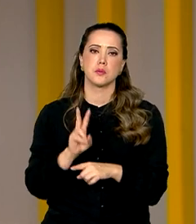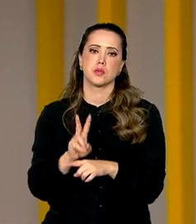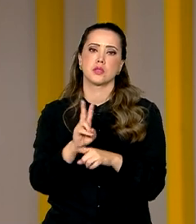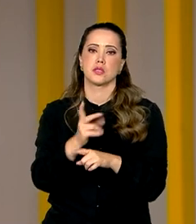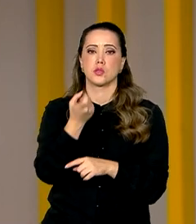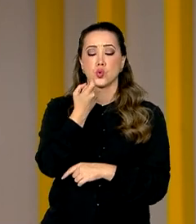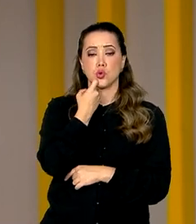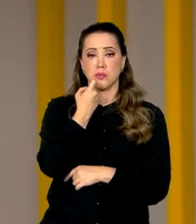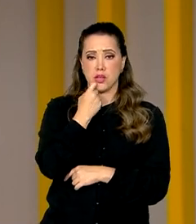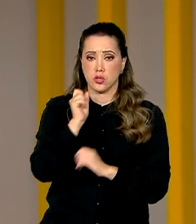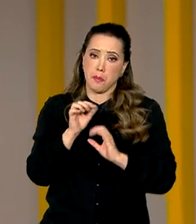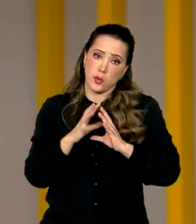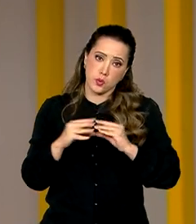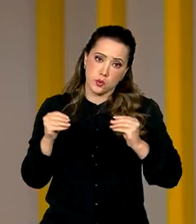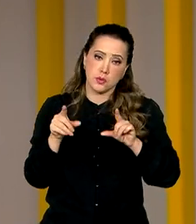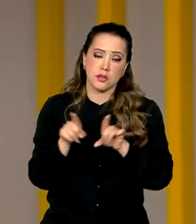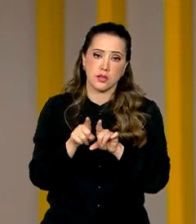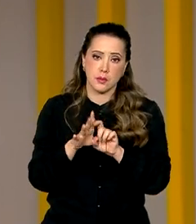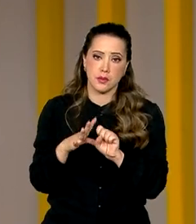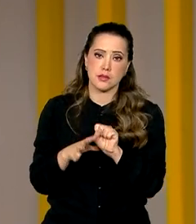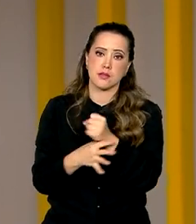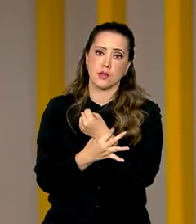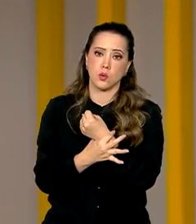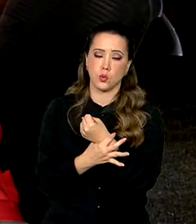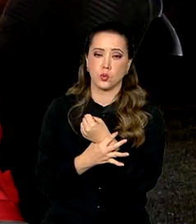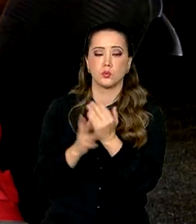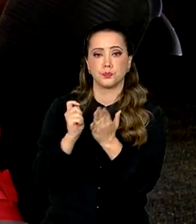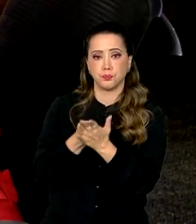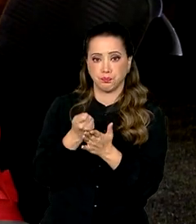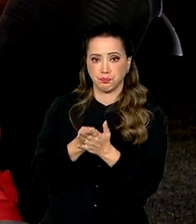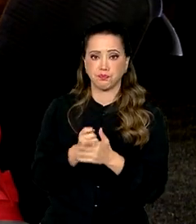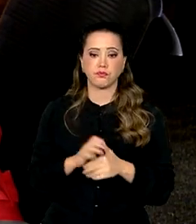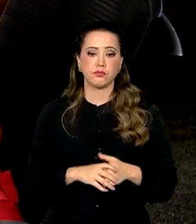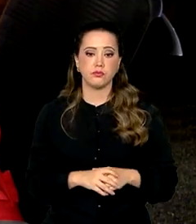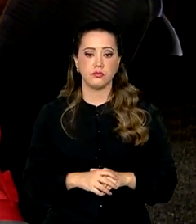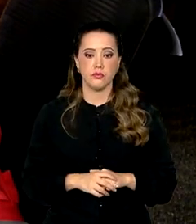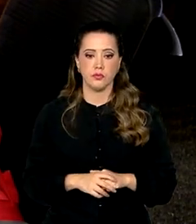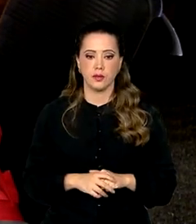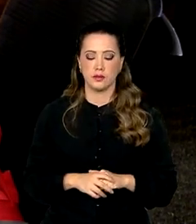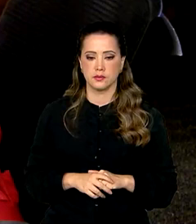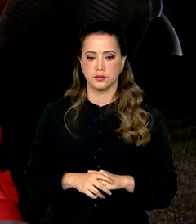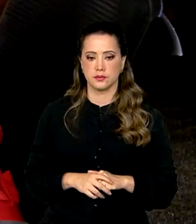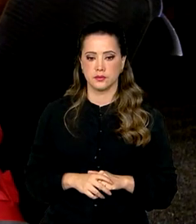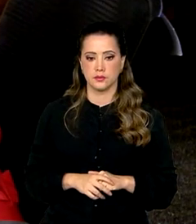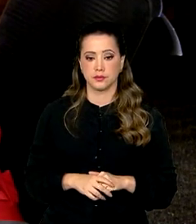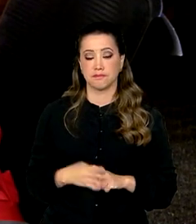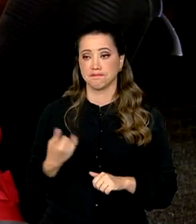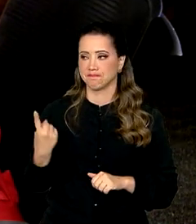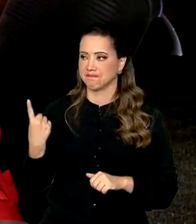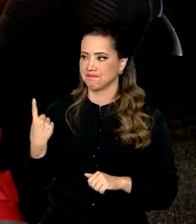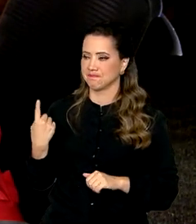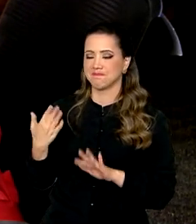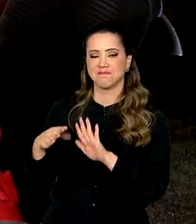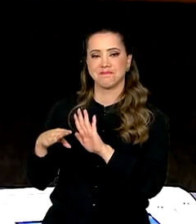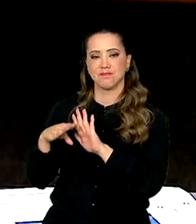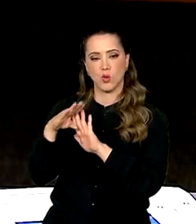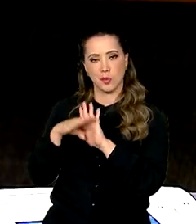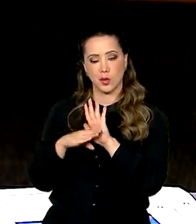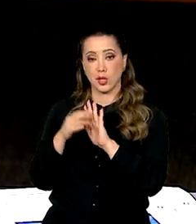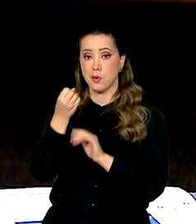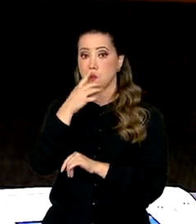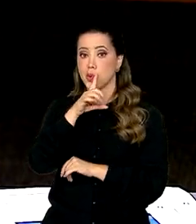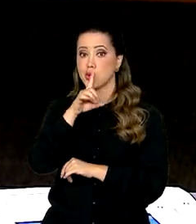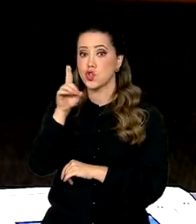de espécies ameaçadas e seguro defeso. No programa Bom Dia, Ministro, desta quarta-feira,